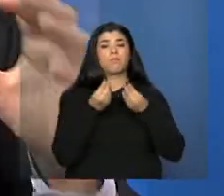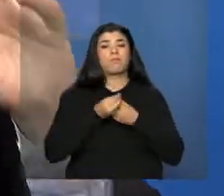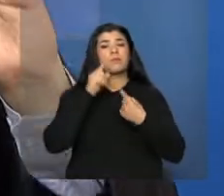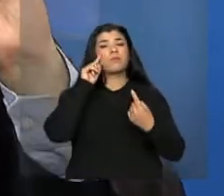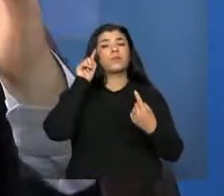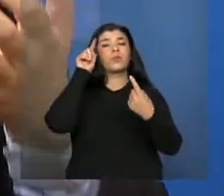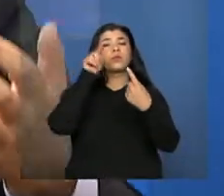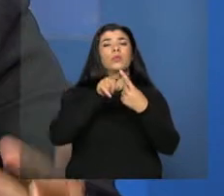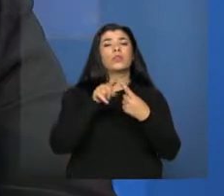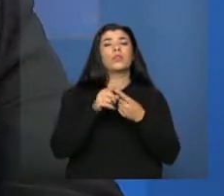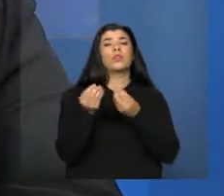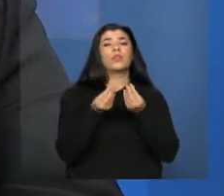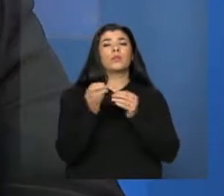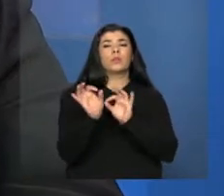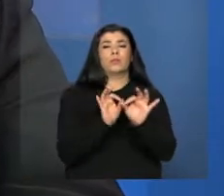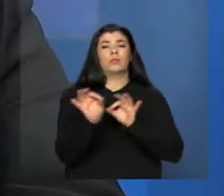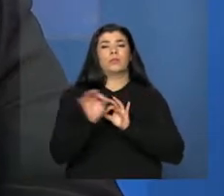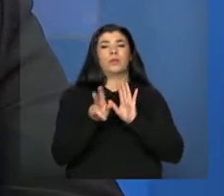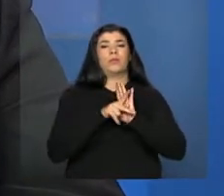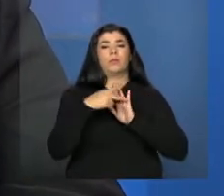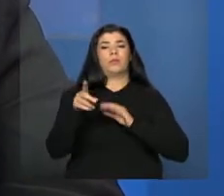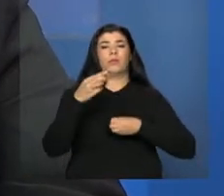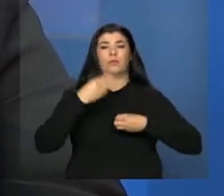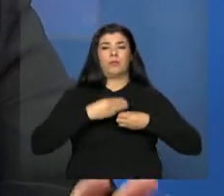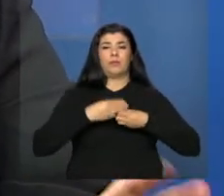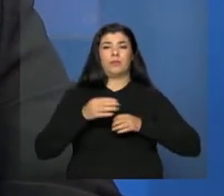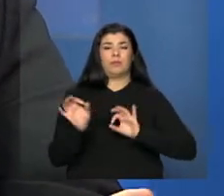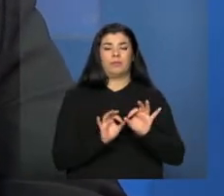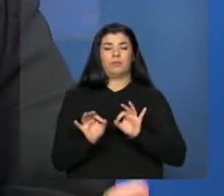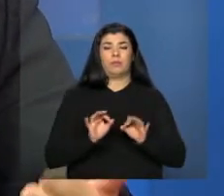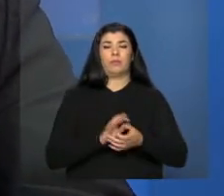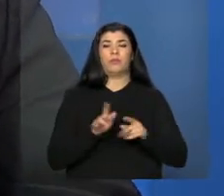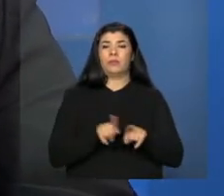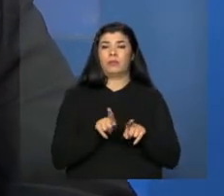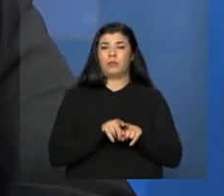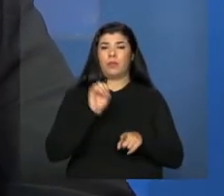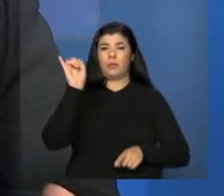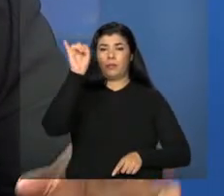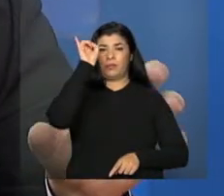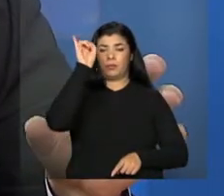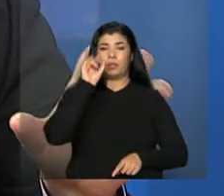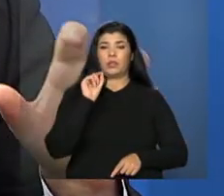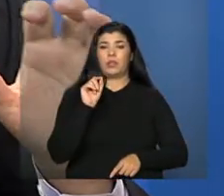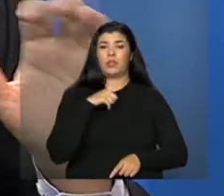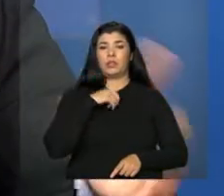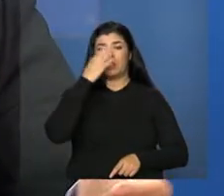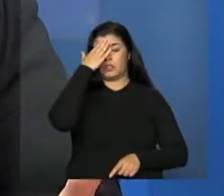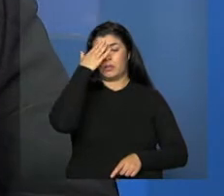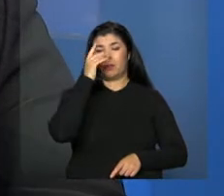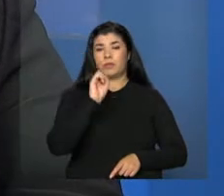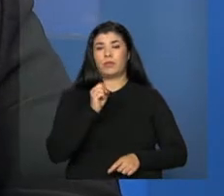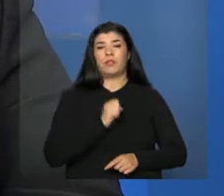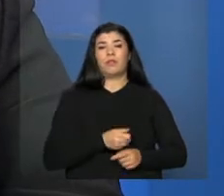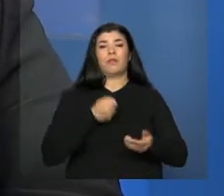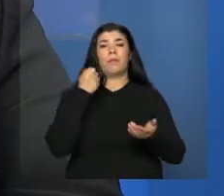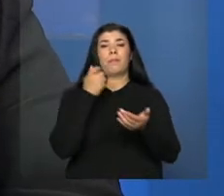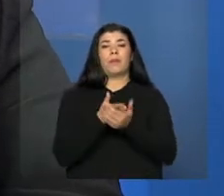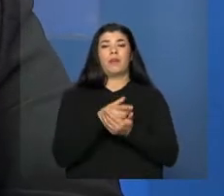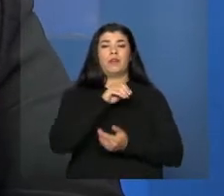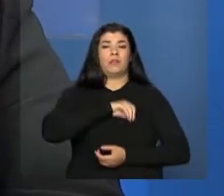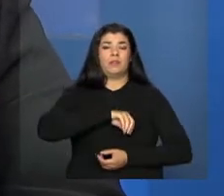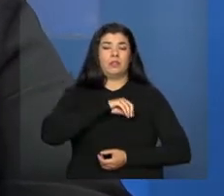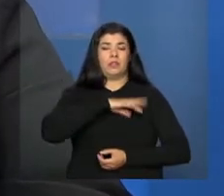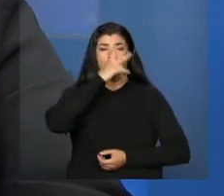gastos, essa estruturação no próprio município. Outra coisa importante com relação ao pagamento do pessoal